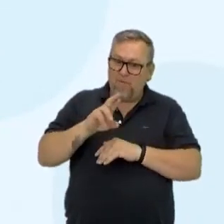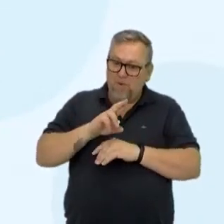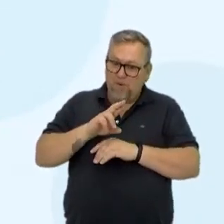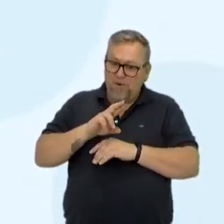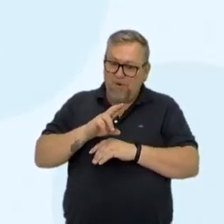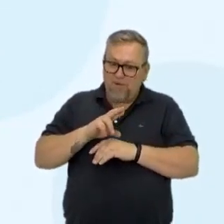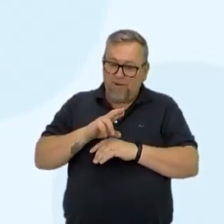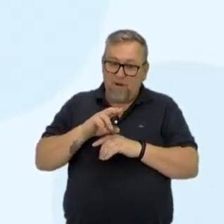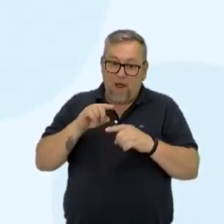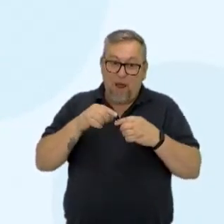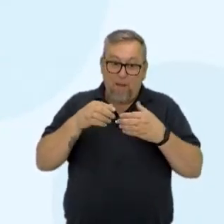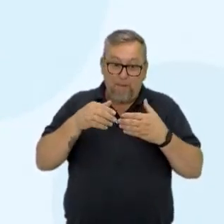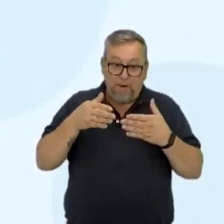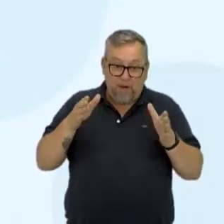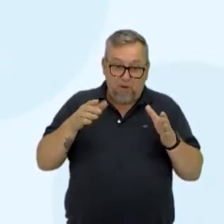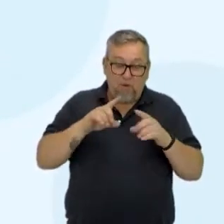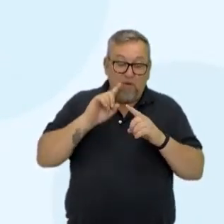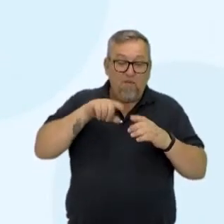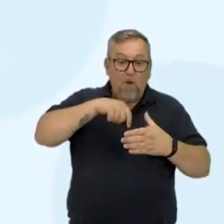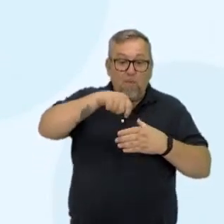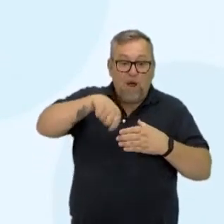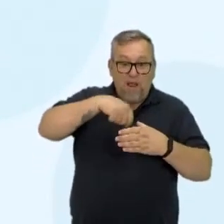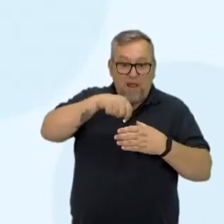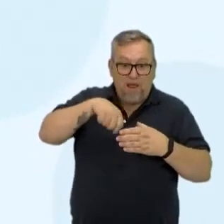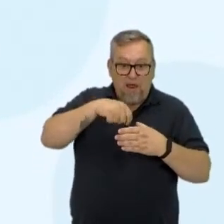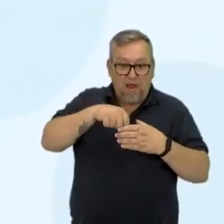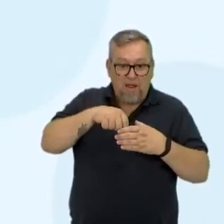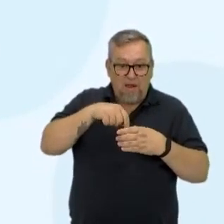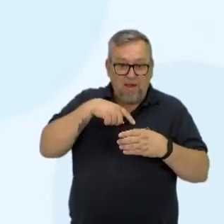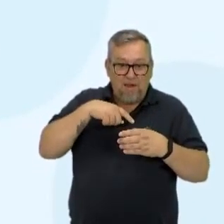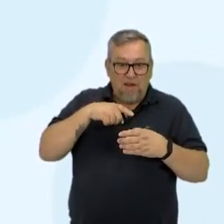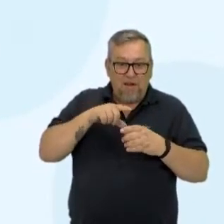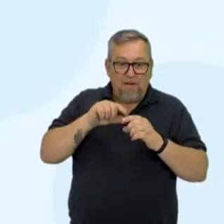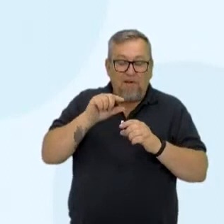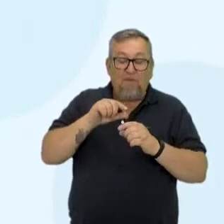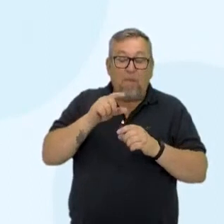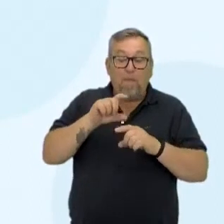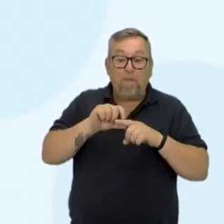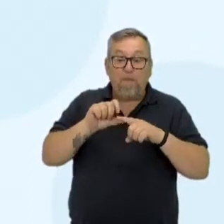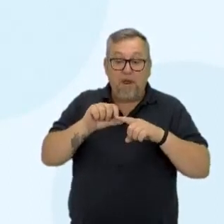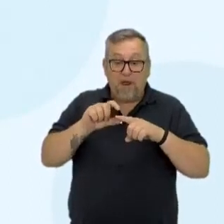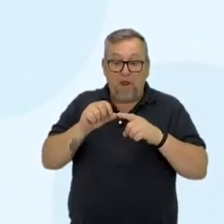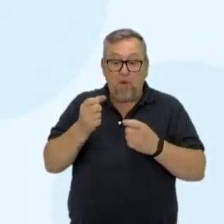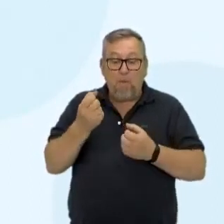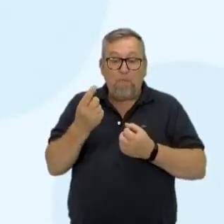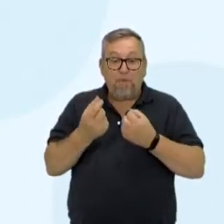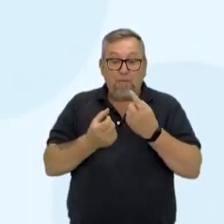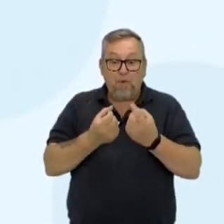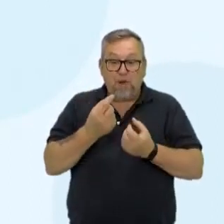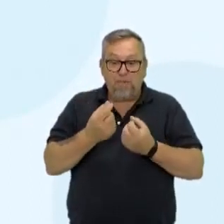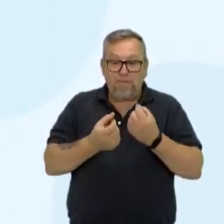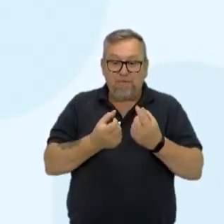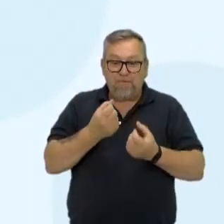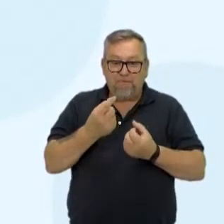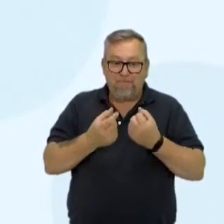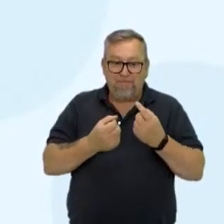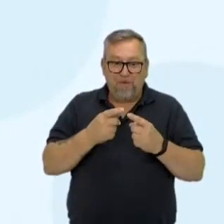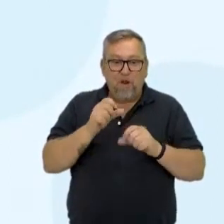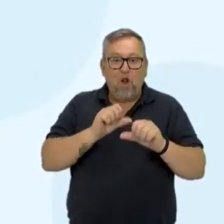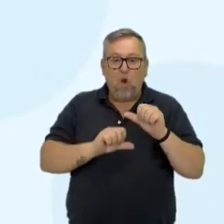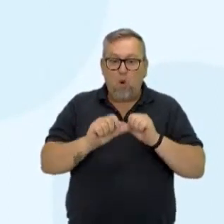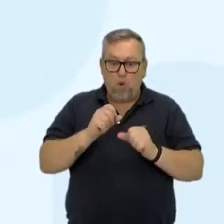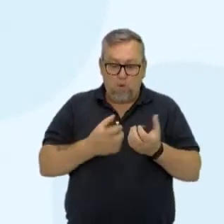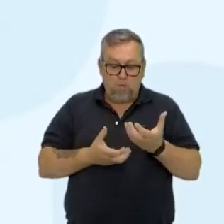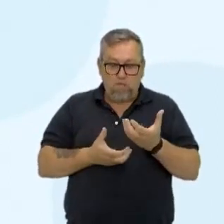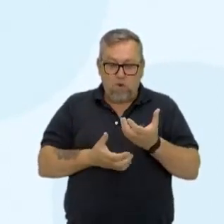o sistema aberto, está ali representado por uma panelinha que está fazendo aquele milho de pipoca e tal, ele troca energia, ou seja,